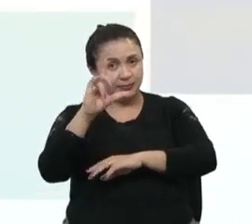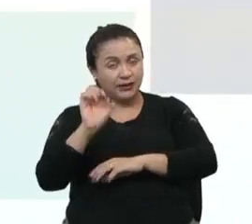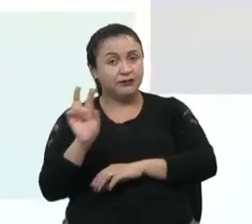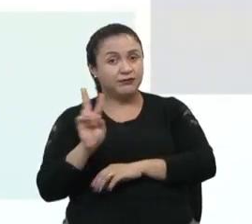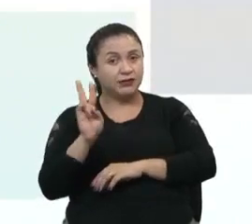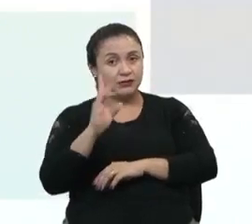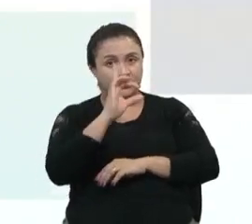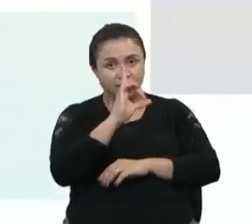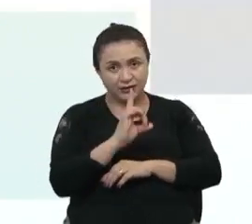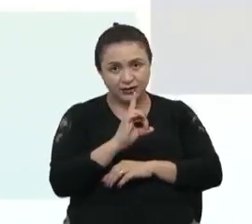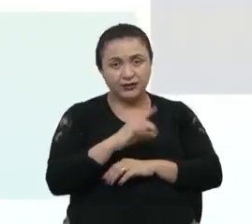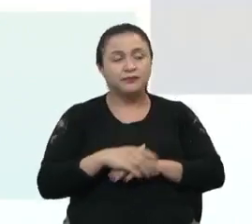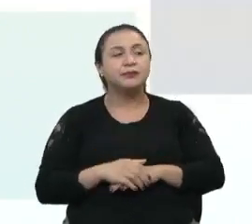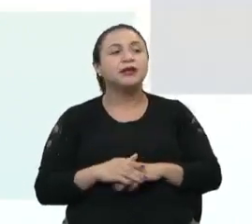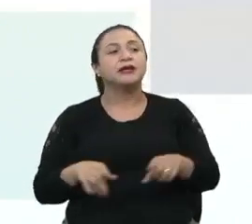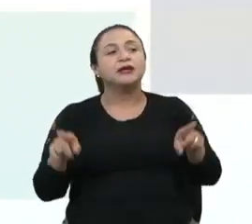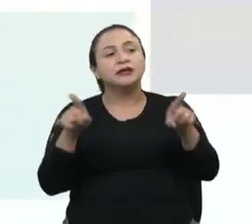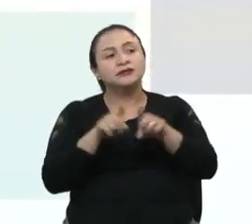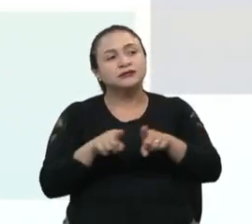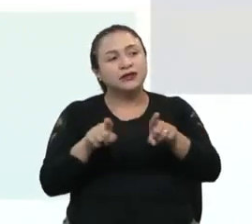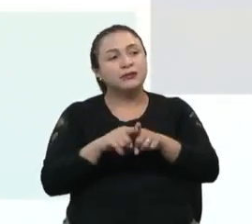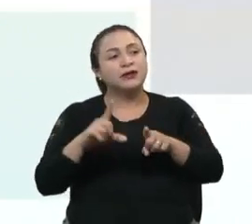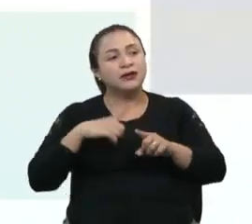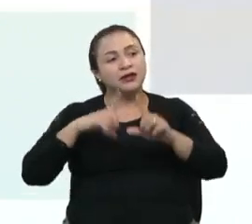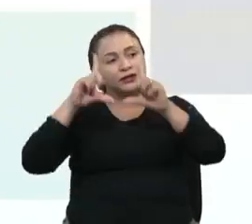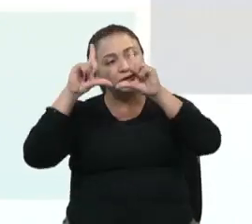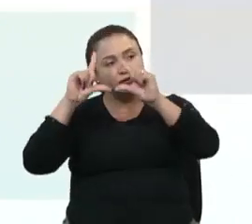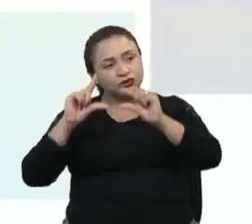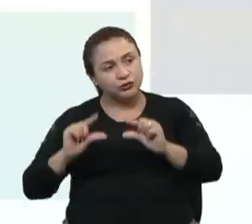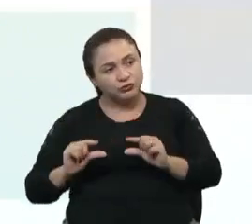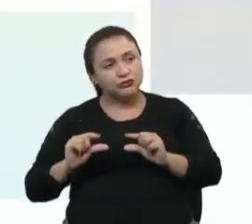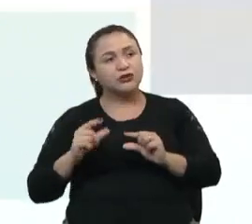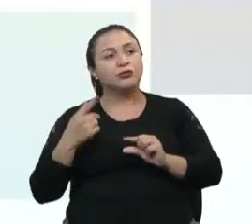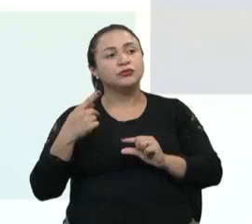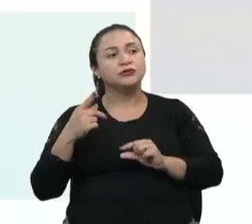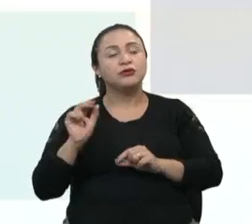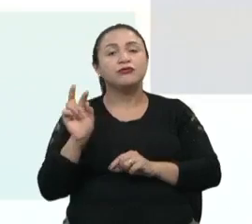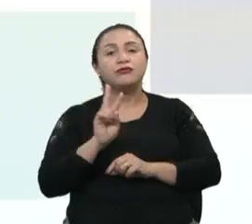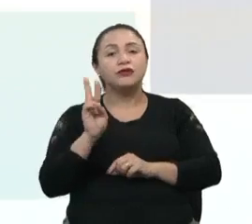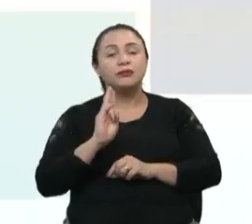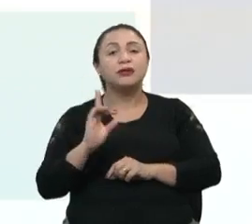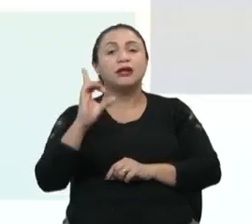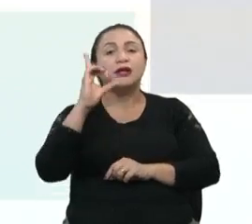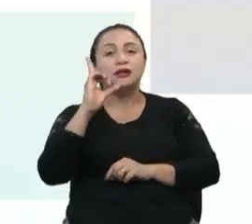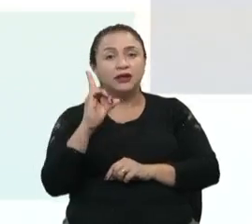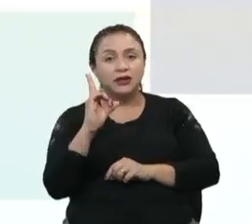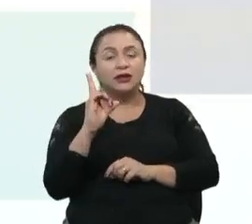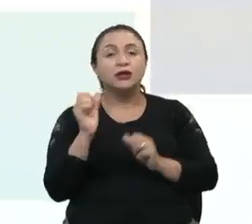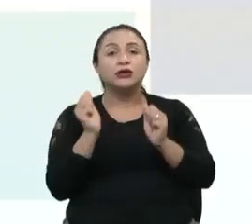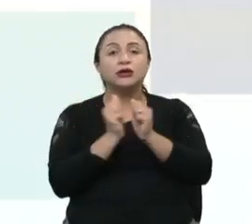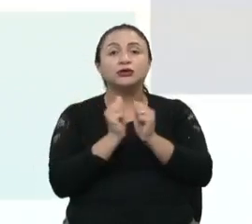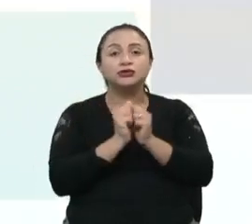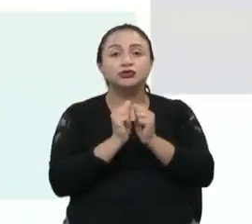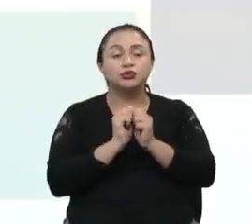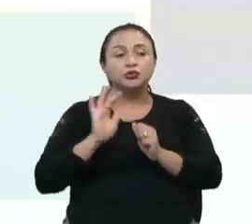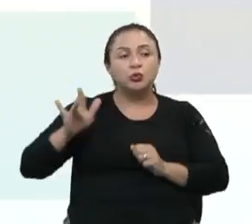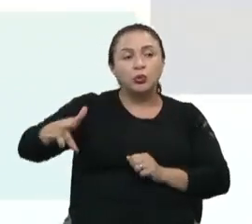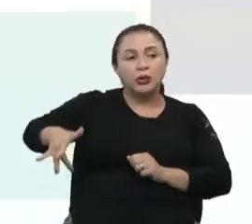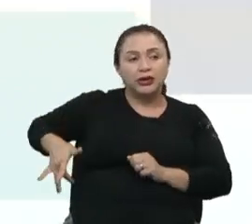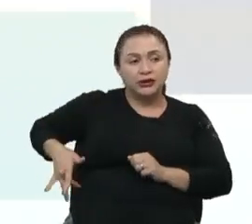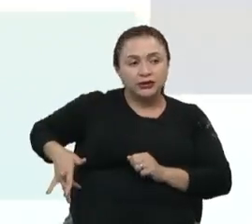D, também a diminuição da ativação da vitamina D a partir dos rins,